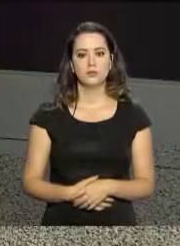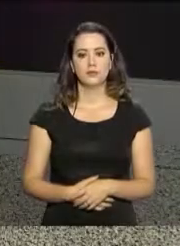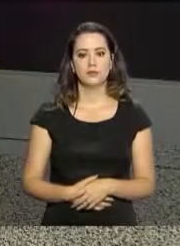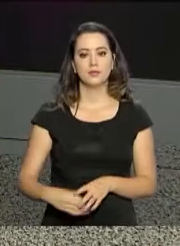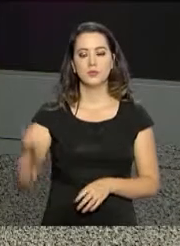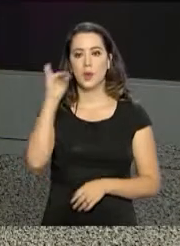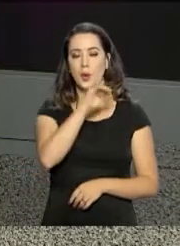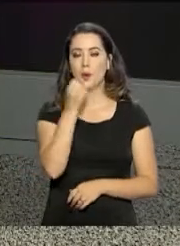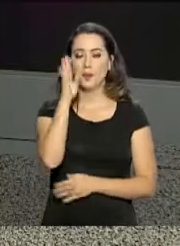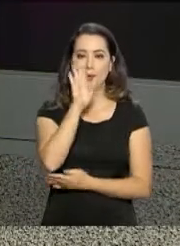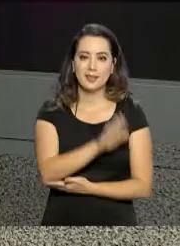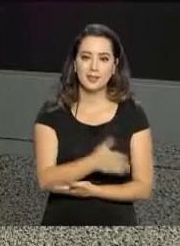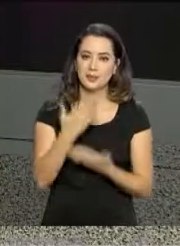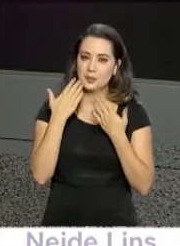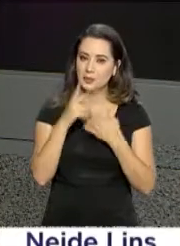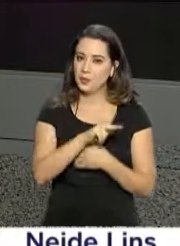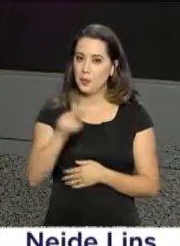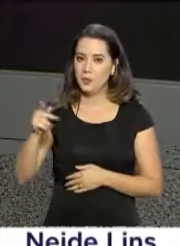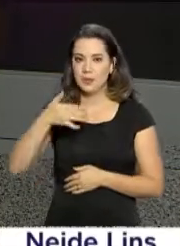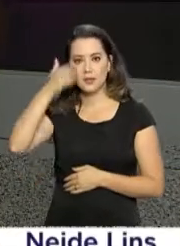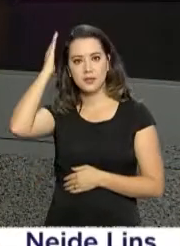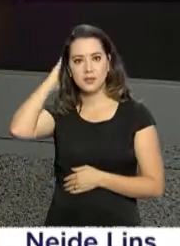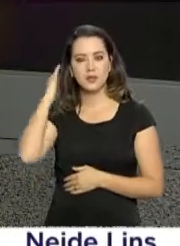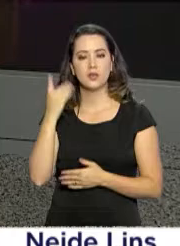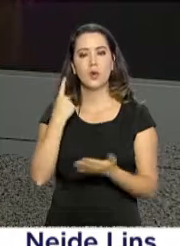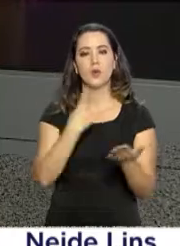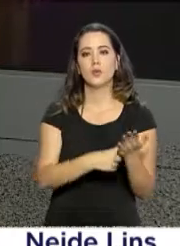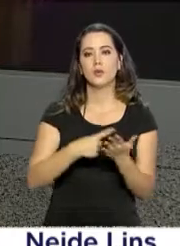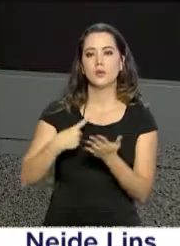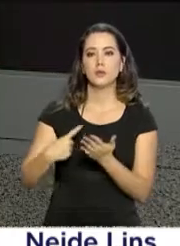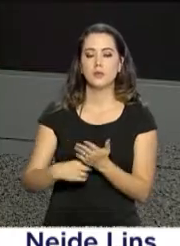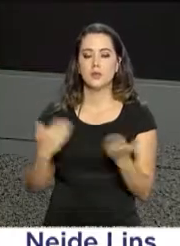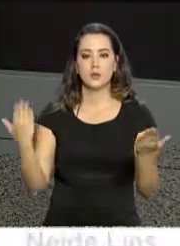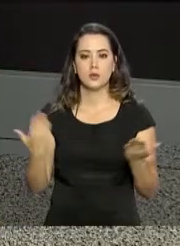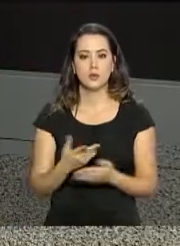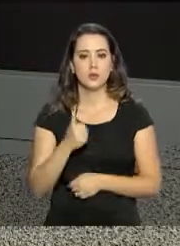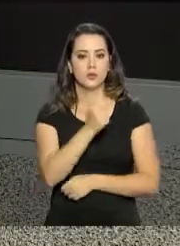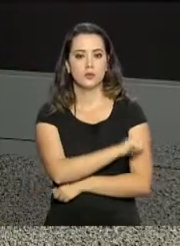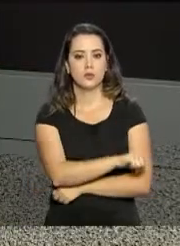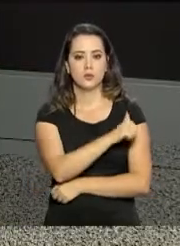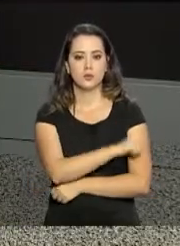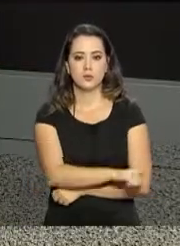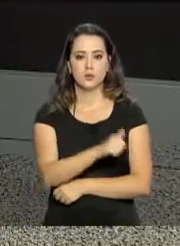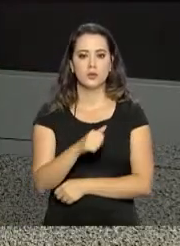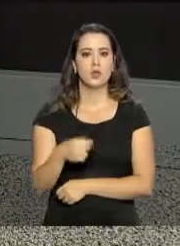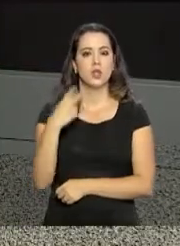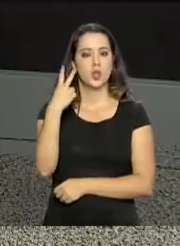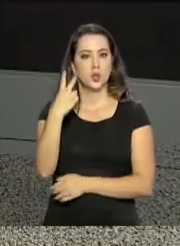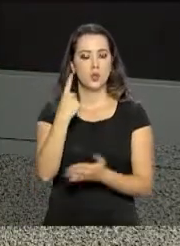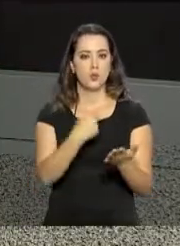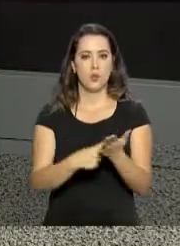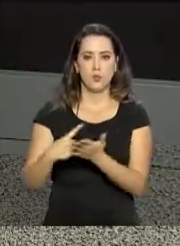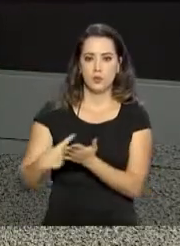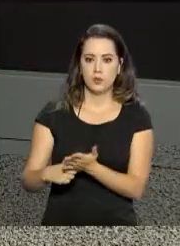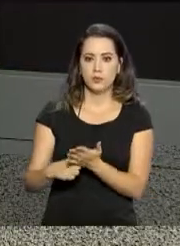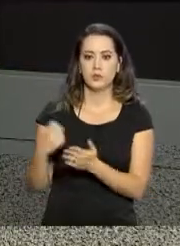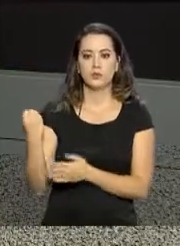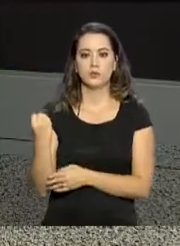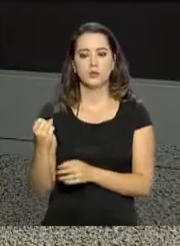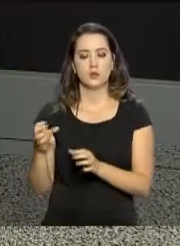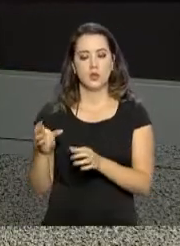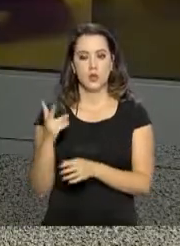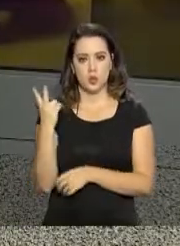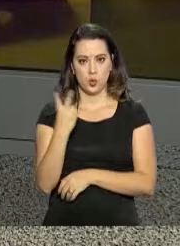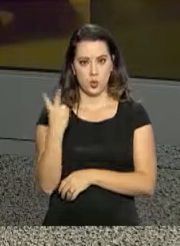Olá, boa tarde. O presidente Michel Temer cumpre a agenda hoje no Rio de Janeiro. São dois compromissos e os nossos